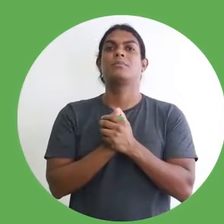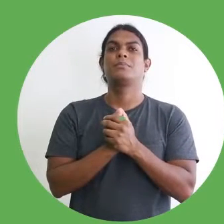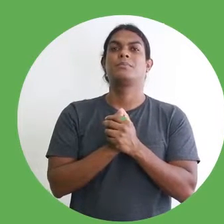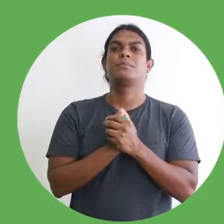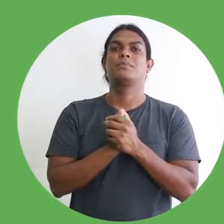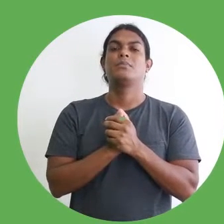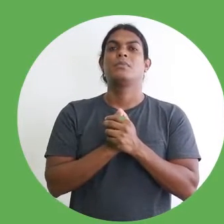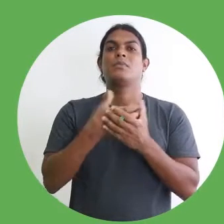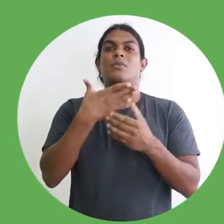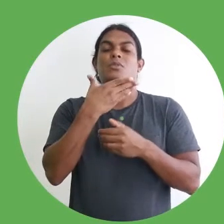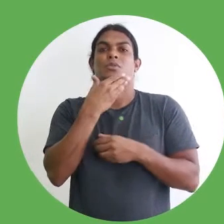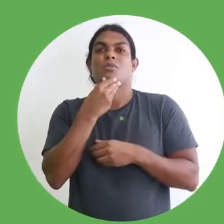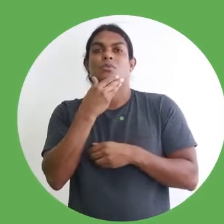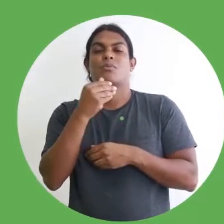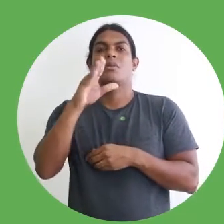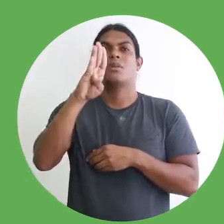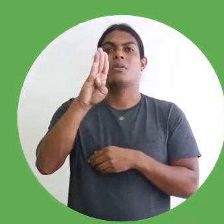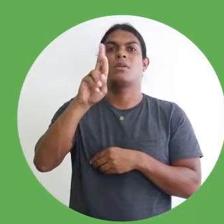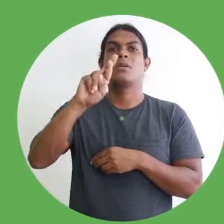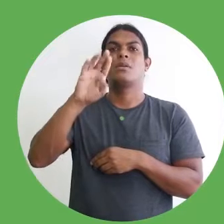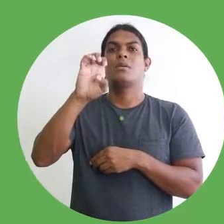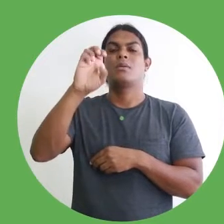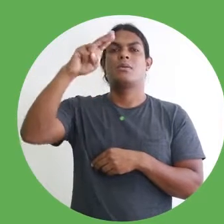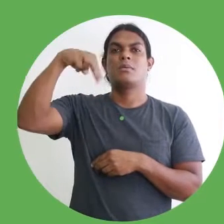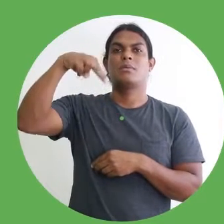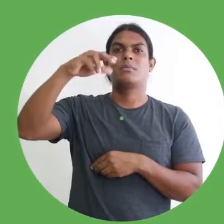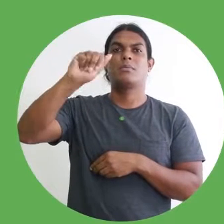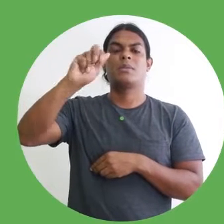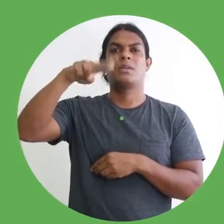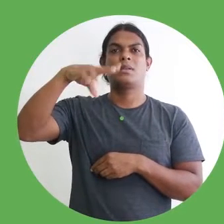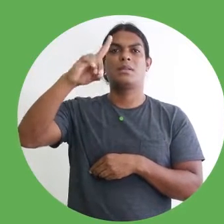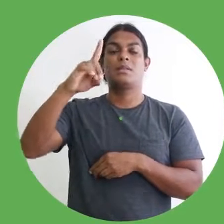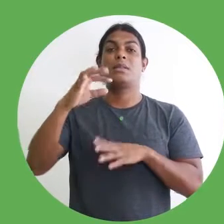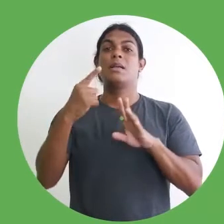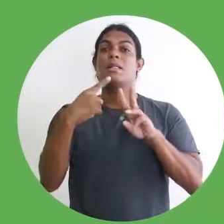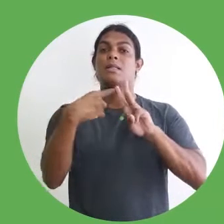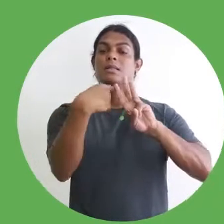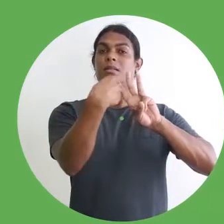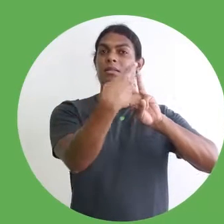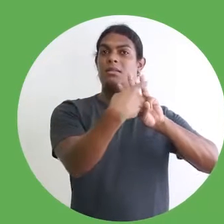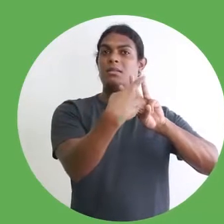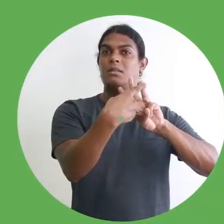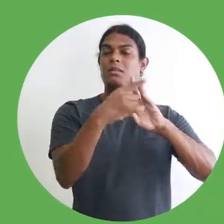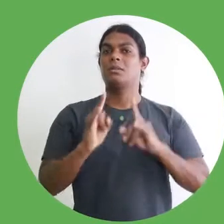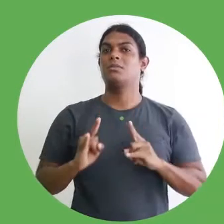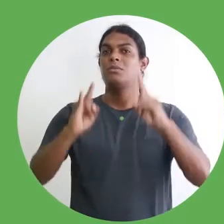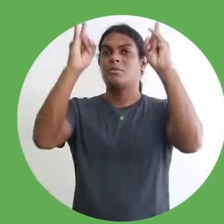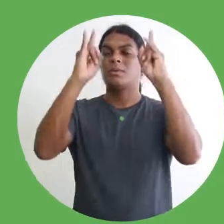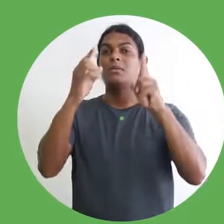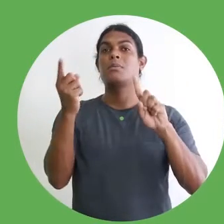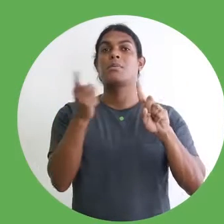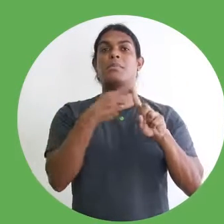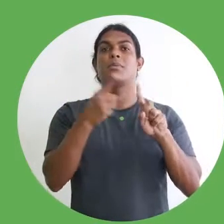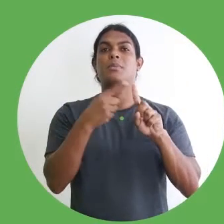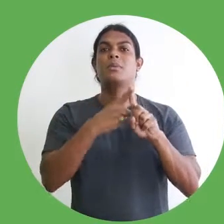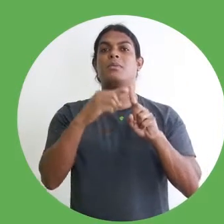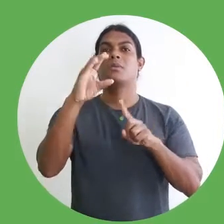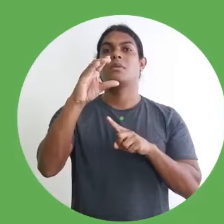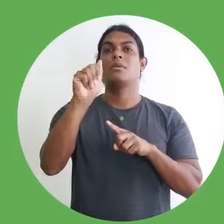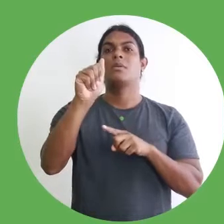É de estilo medieval e é composto por três prédios. O primeiro prédio é o Museu do Castelo São João,